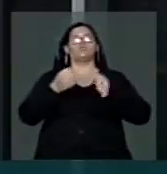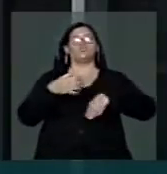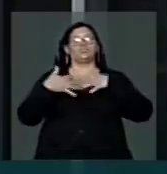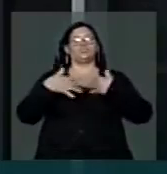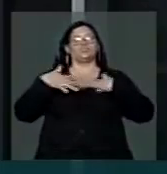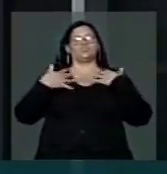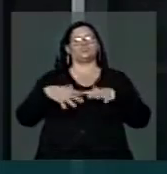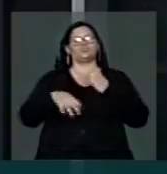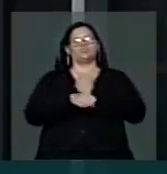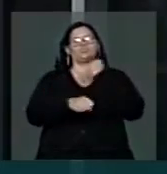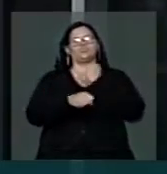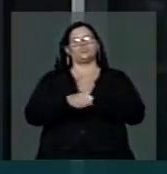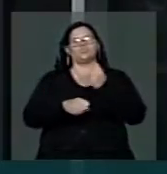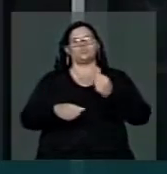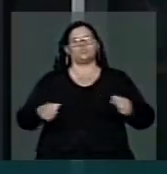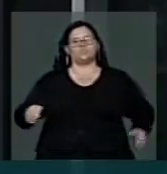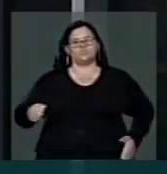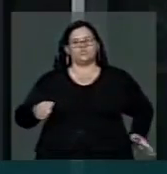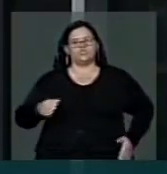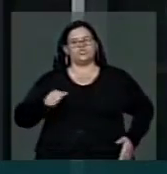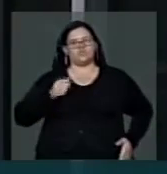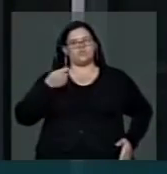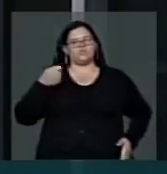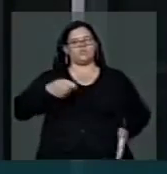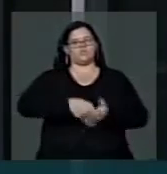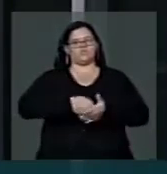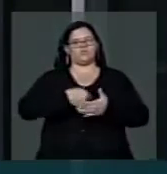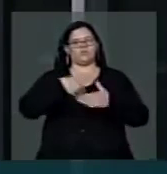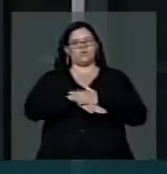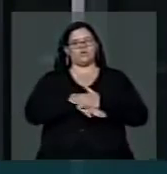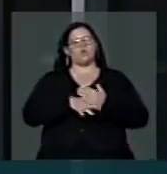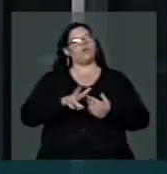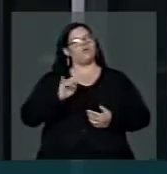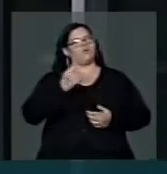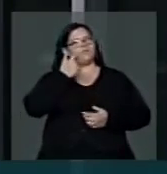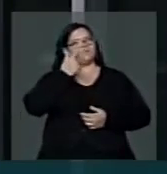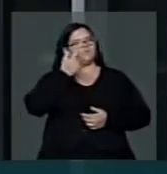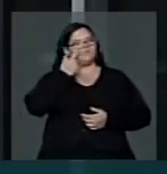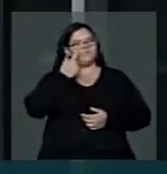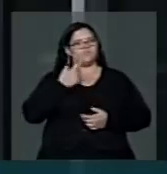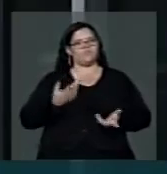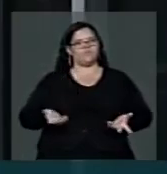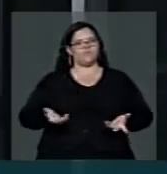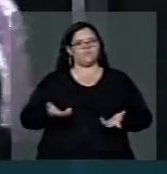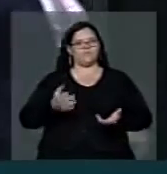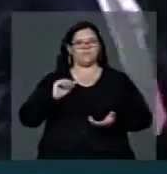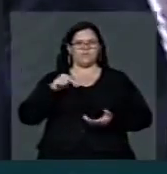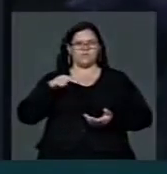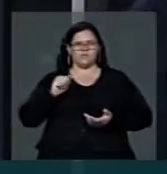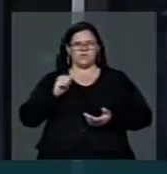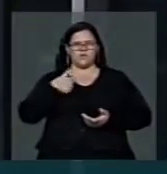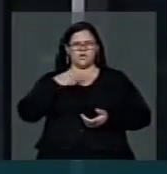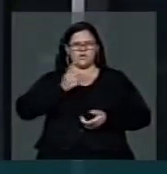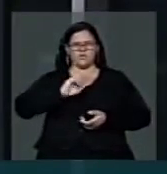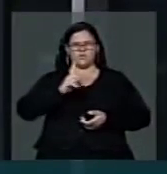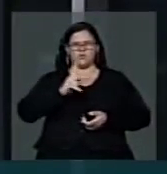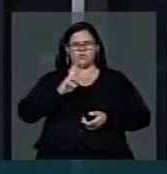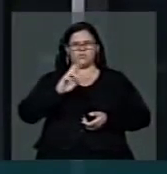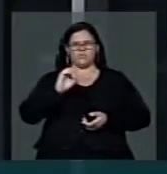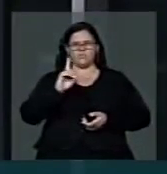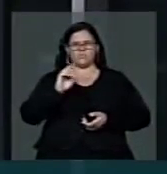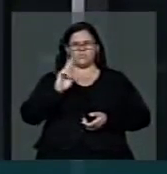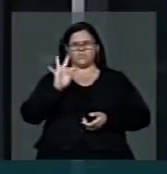das obras. Agora, dizer que não atender, principalmente o setor da cana, e eu não sou produtor, posso falar com